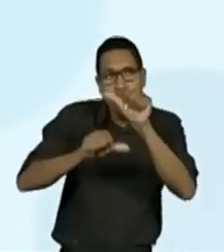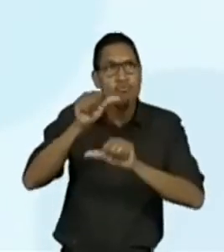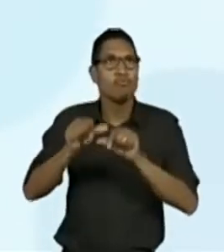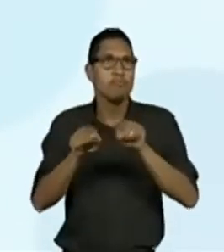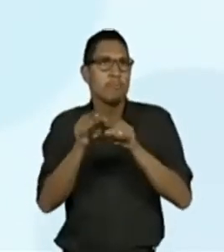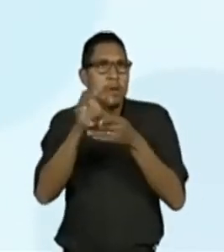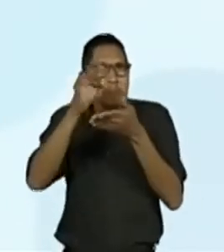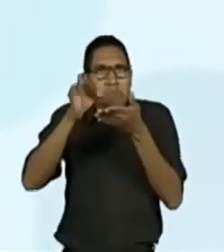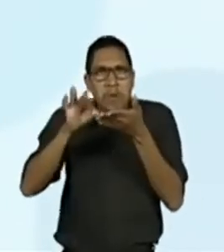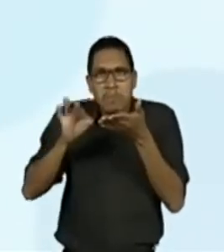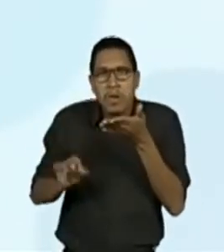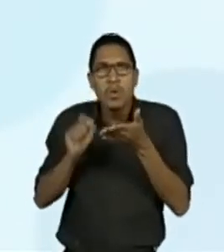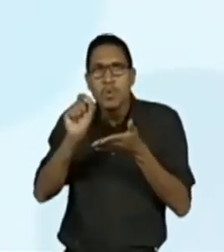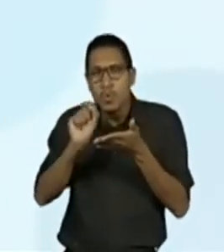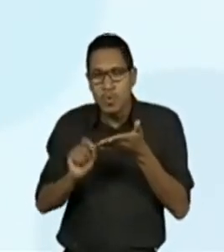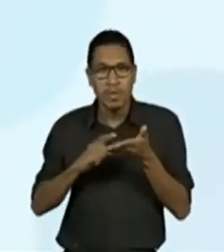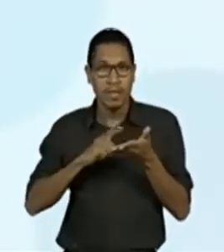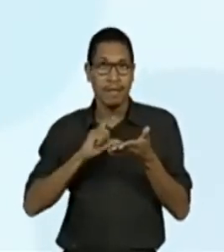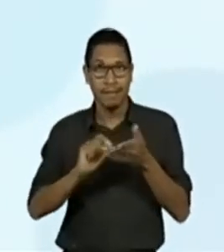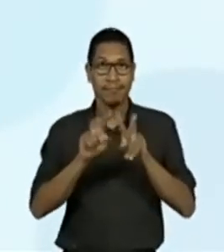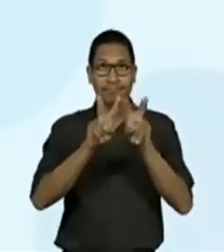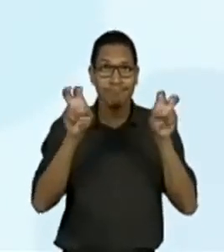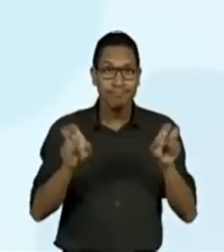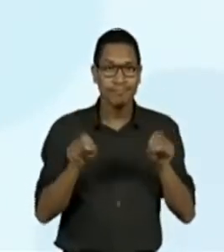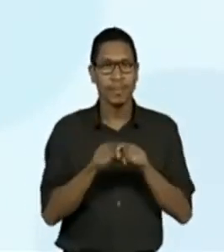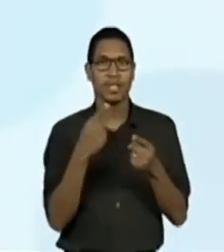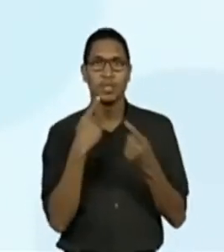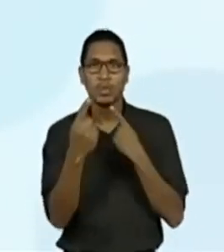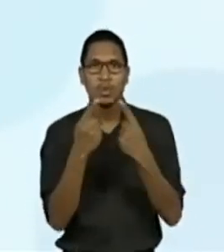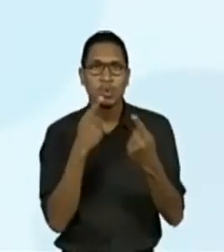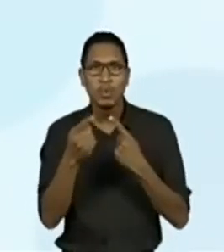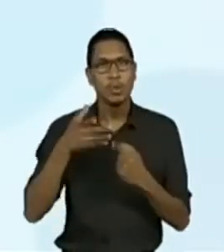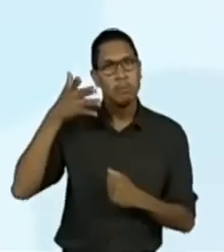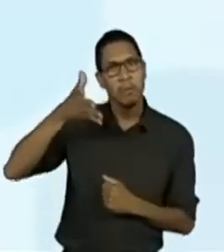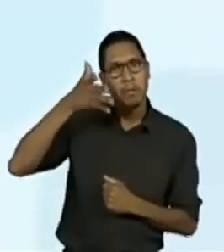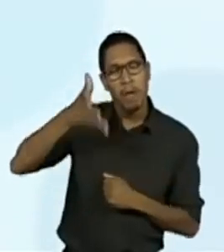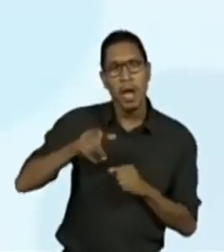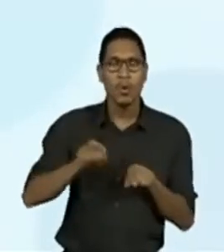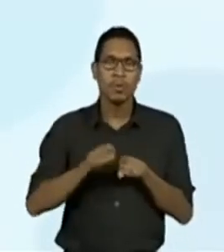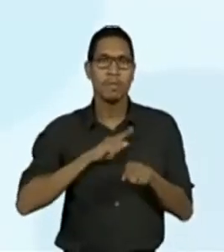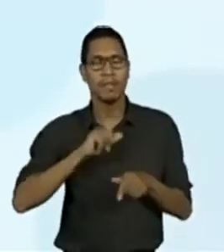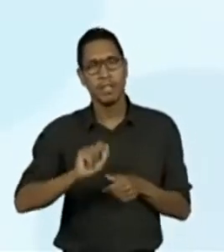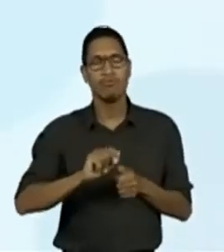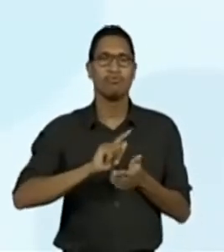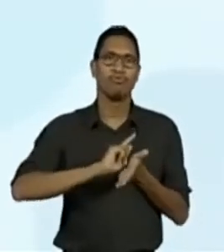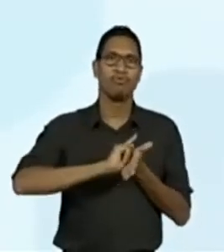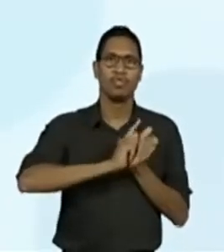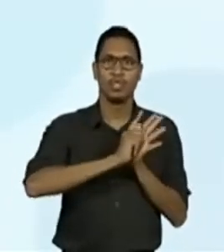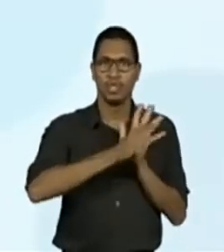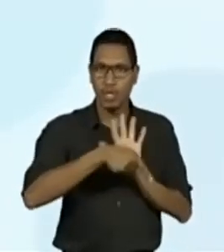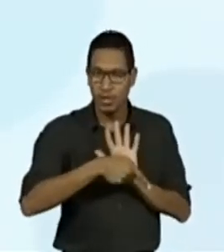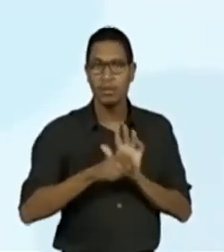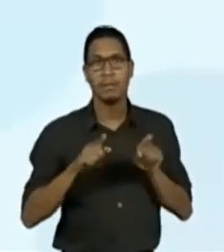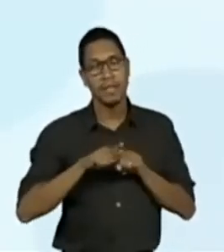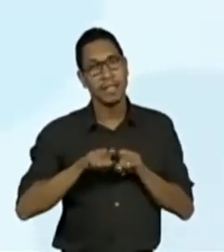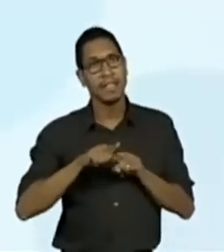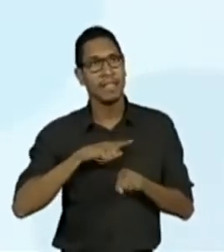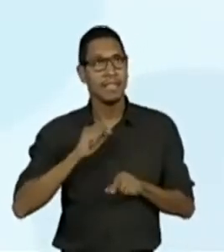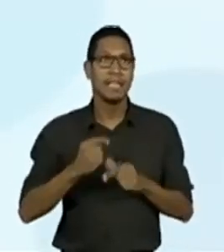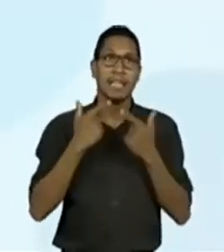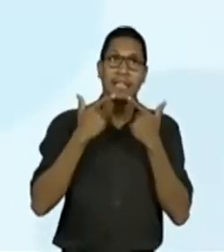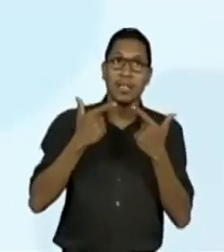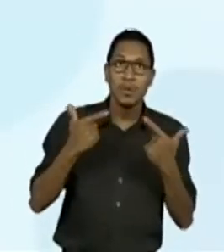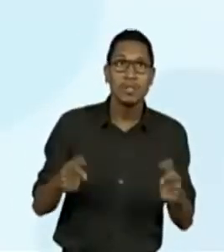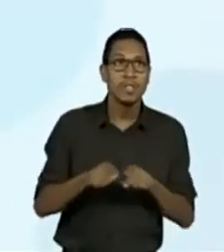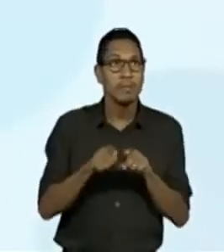e correções em relação a aspectos discursivos relacionados ao gênero e aspectos linguístico-discursivos